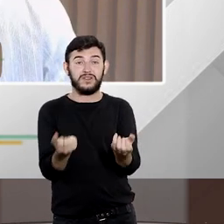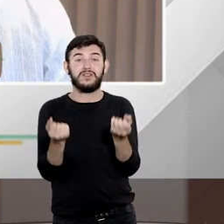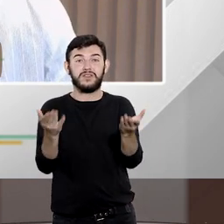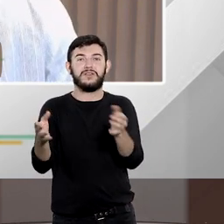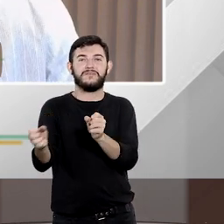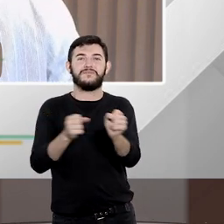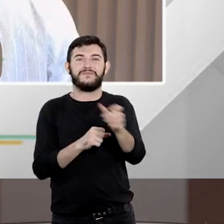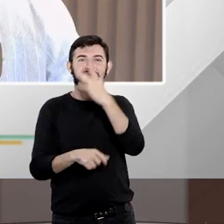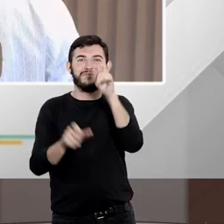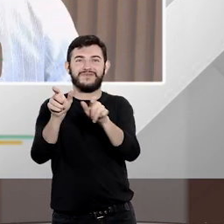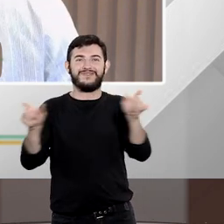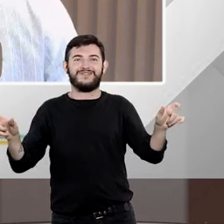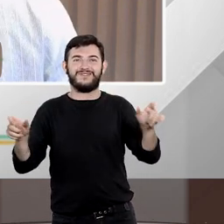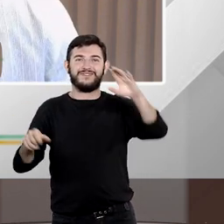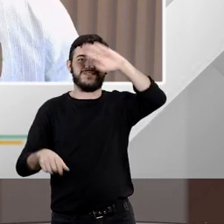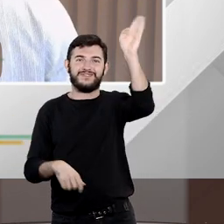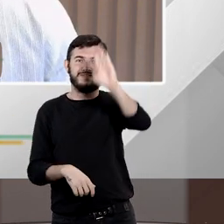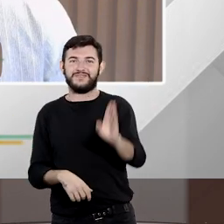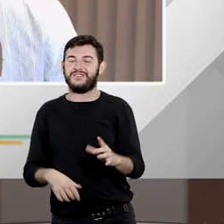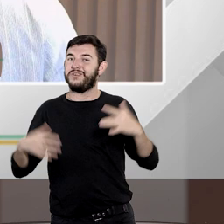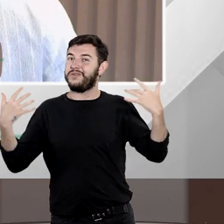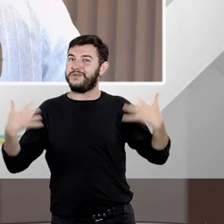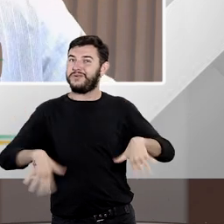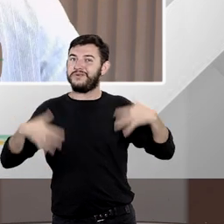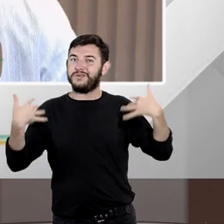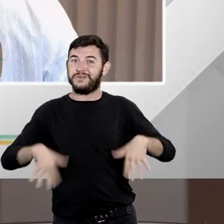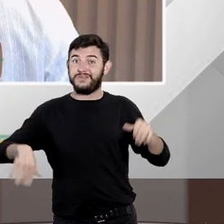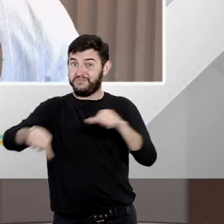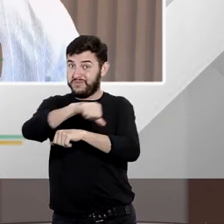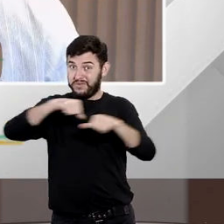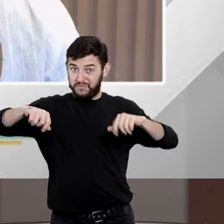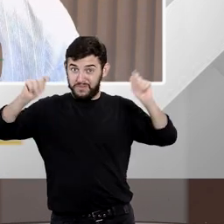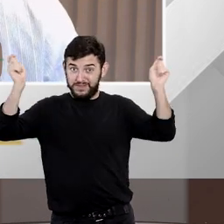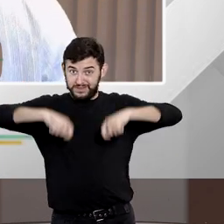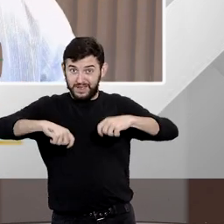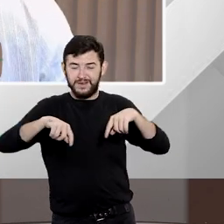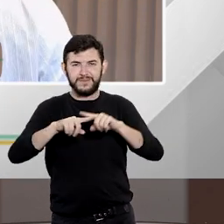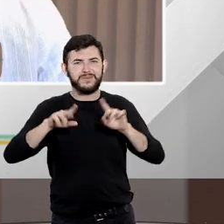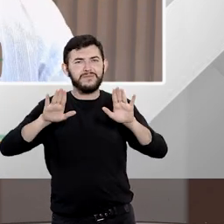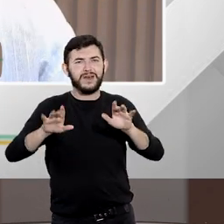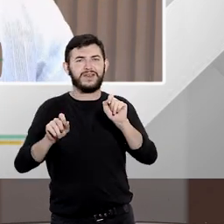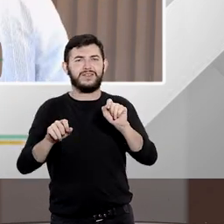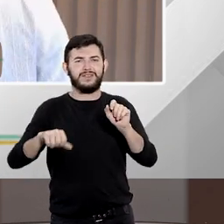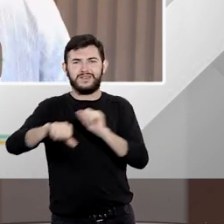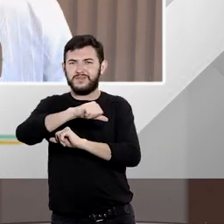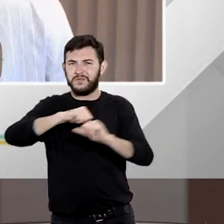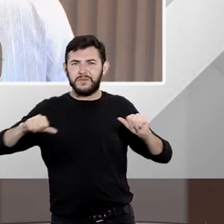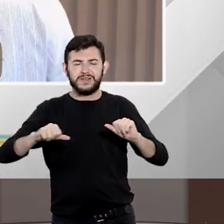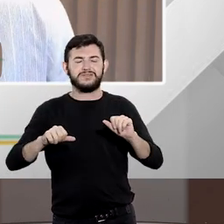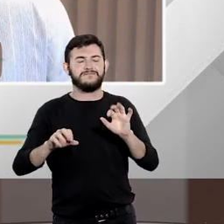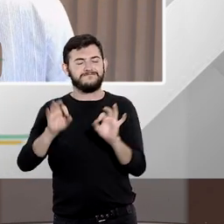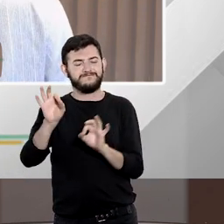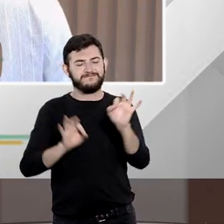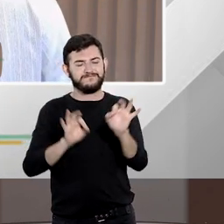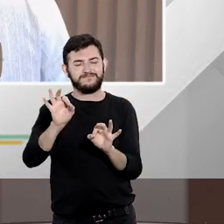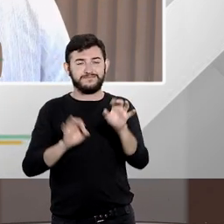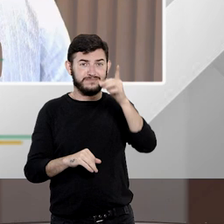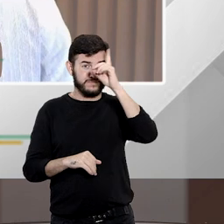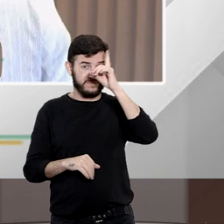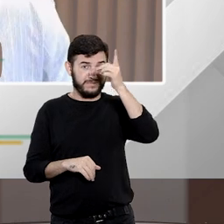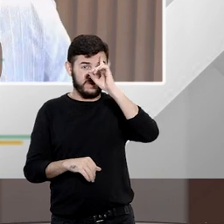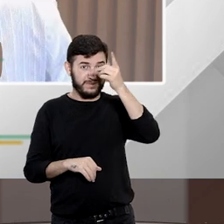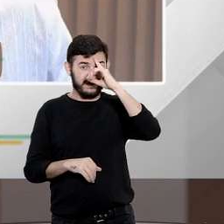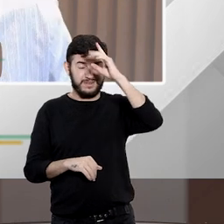ele pode fazer grandes transformações e grandes transformações já foram feitas no cotidiano do nosso país